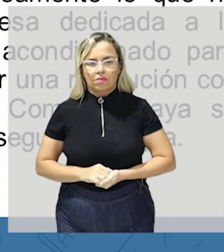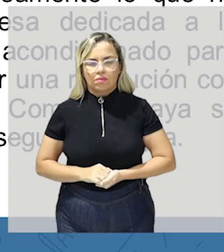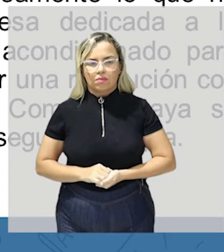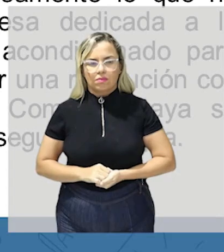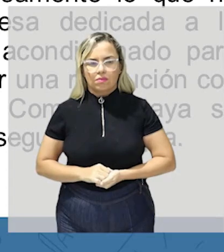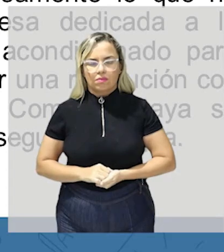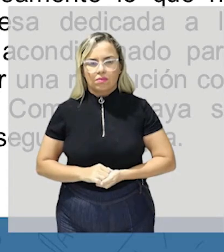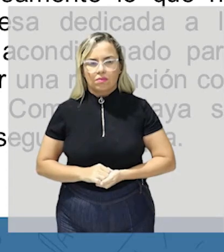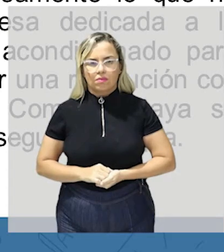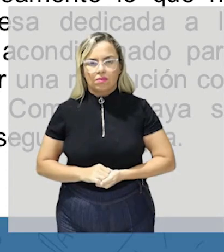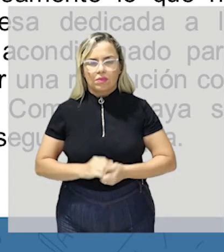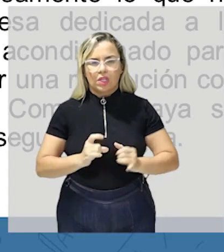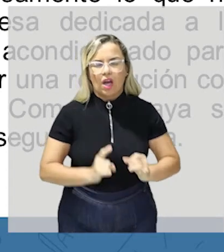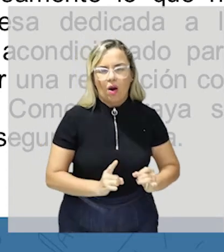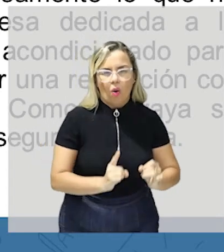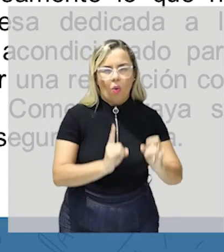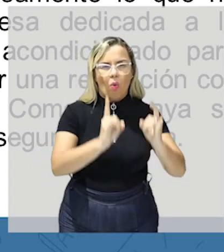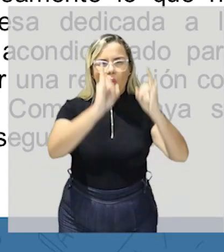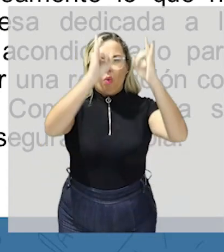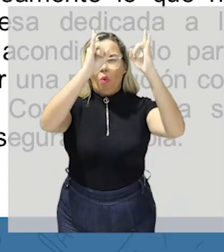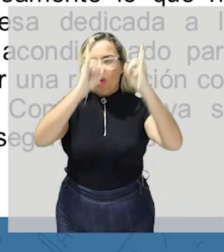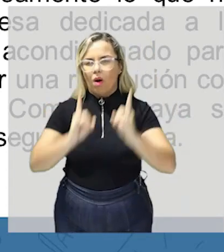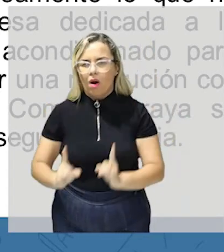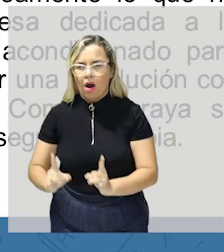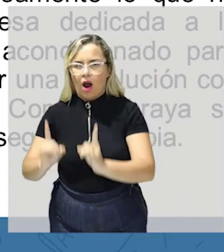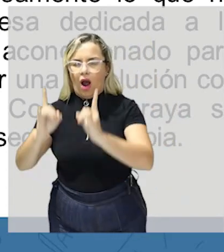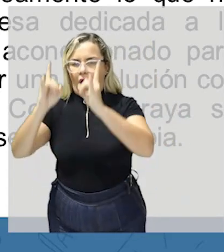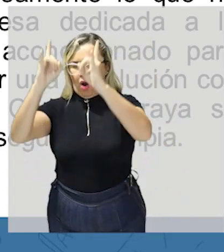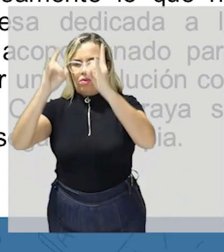são prédios altos são arranha-céu tá